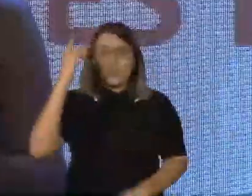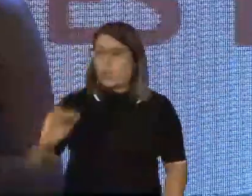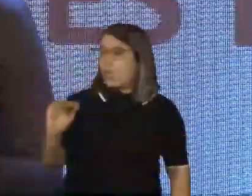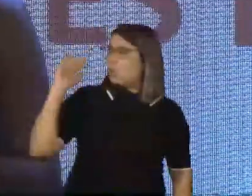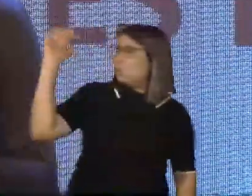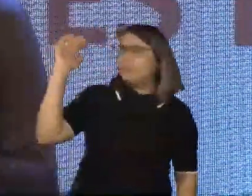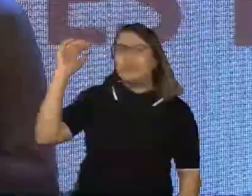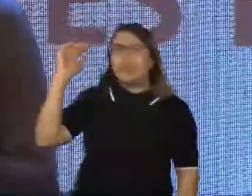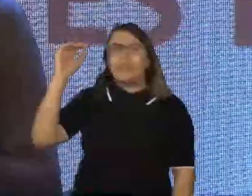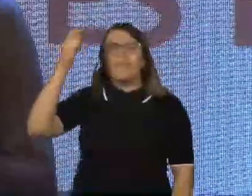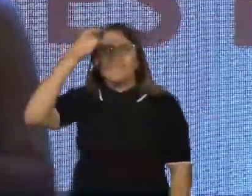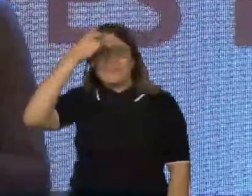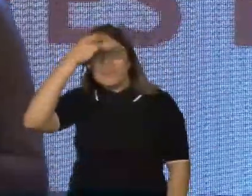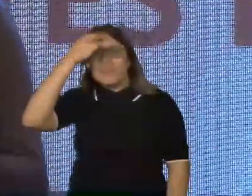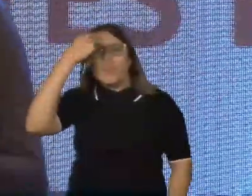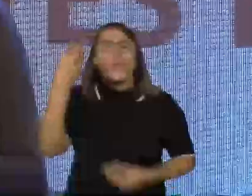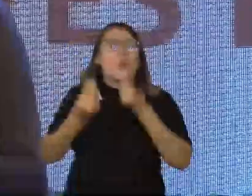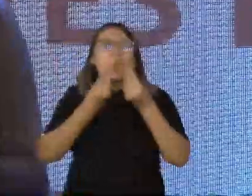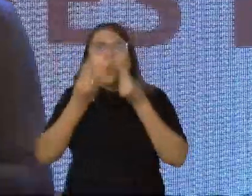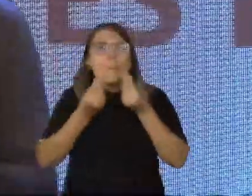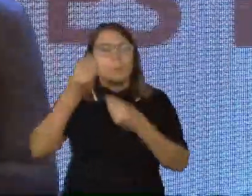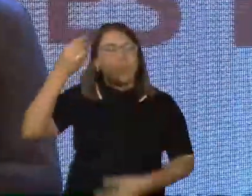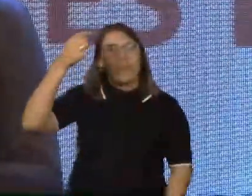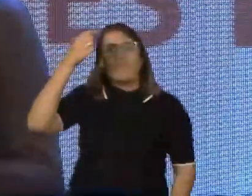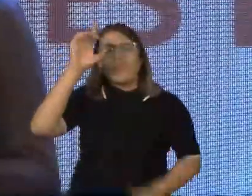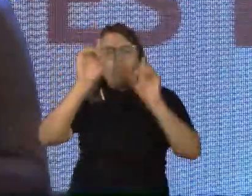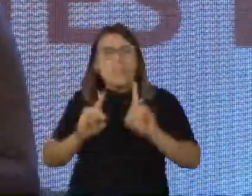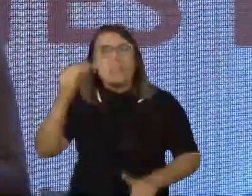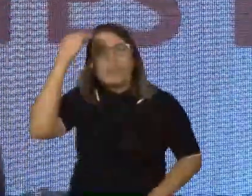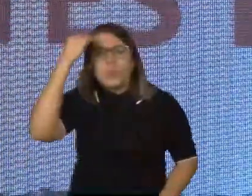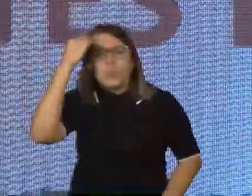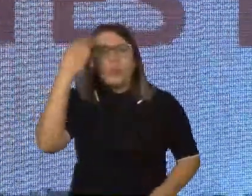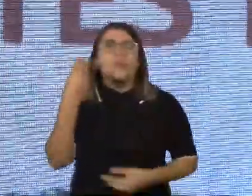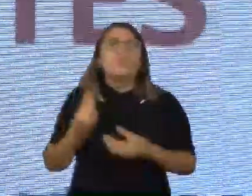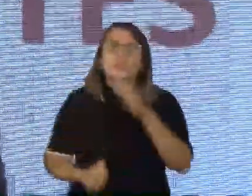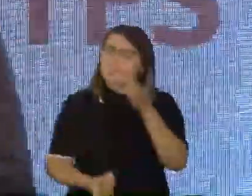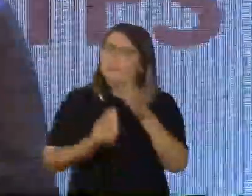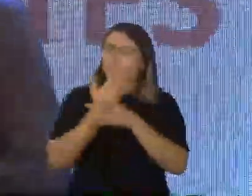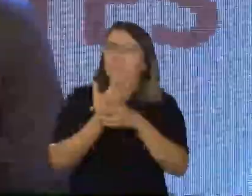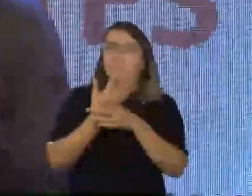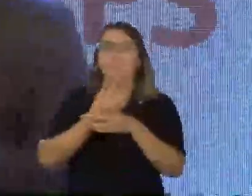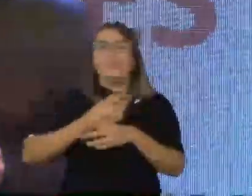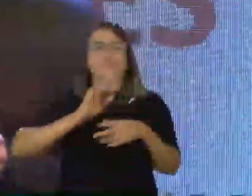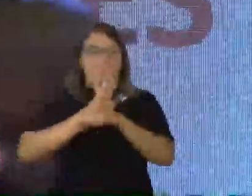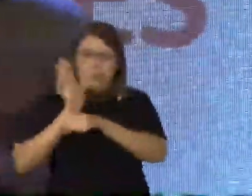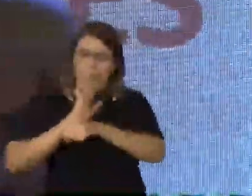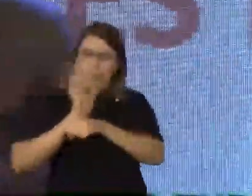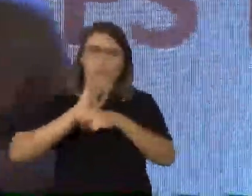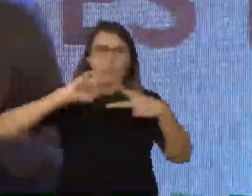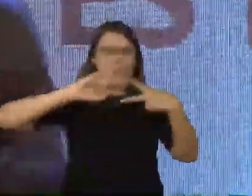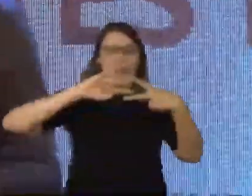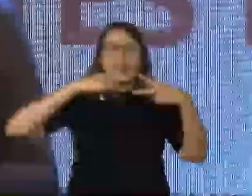com deficiência intelectual, ele começou a se transformar e a mudar quando eu realizei a Expedição 21. A Expedição 21,